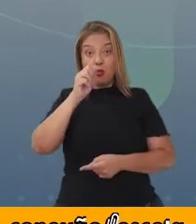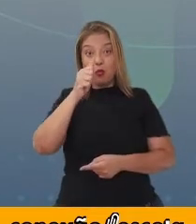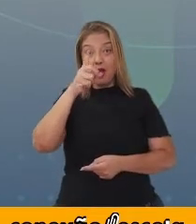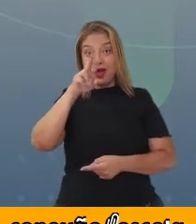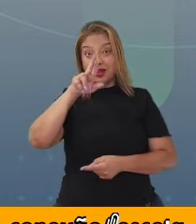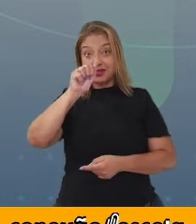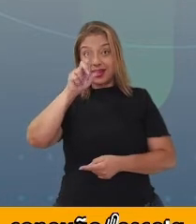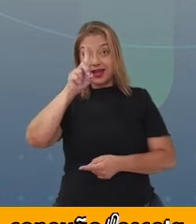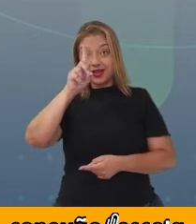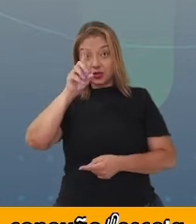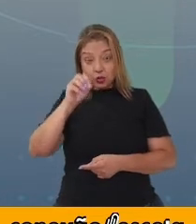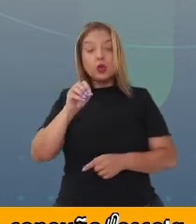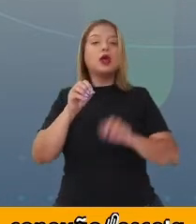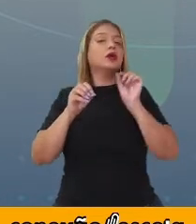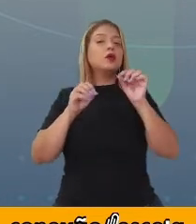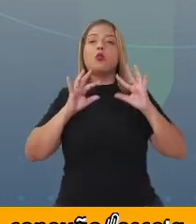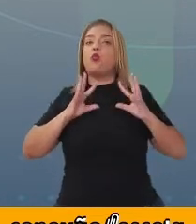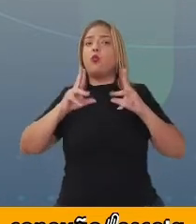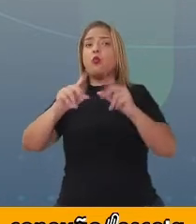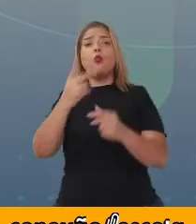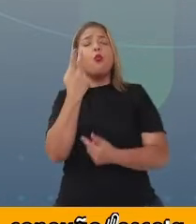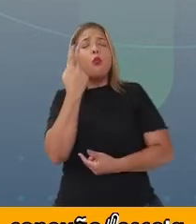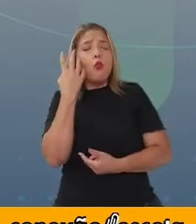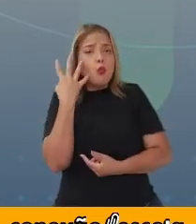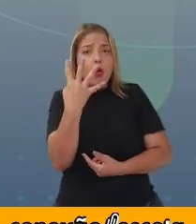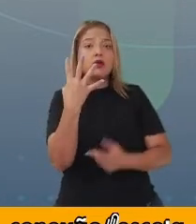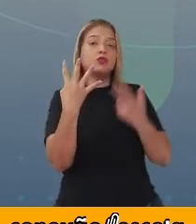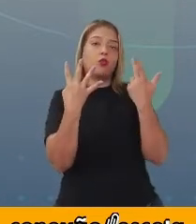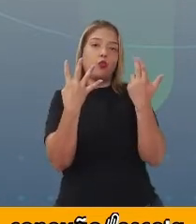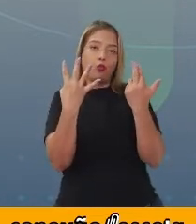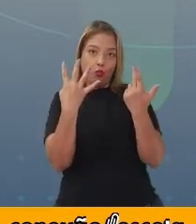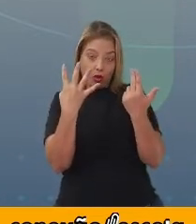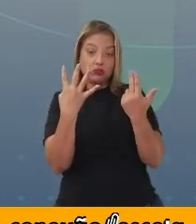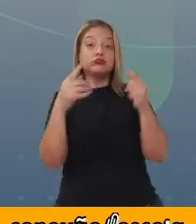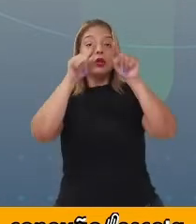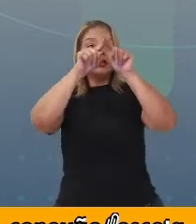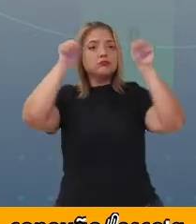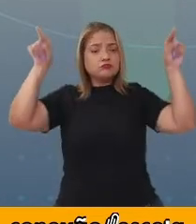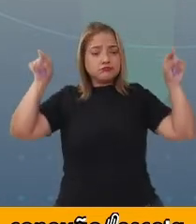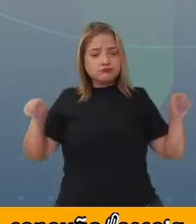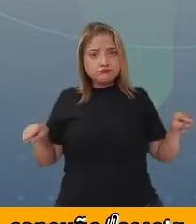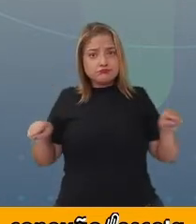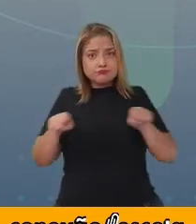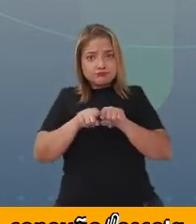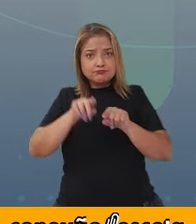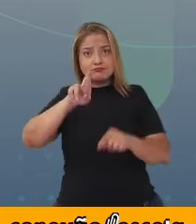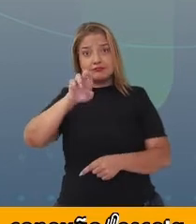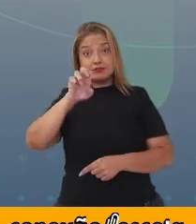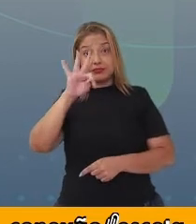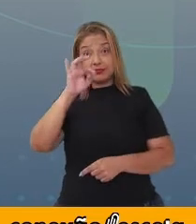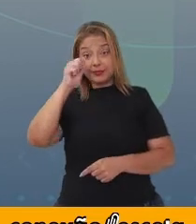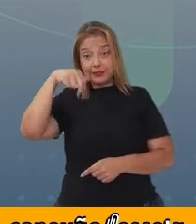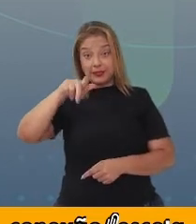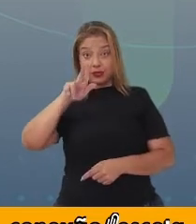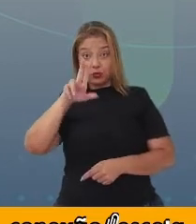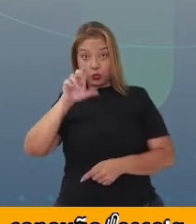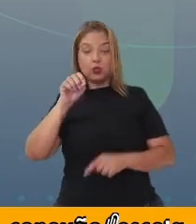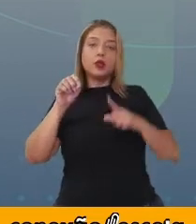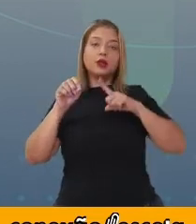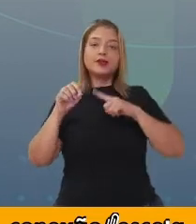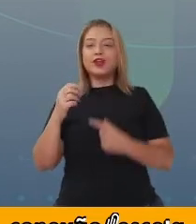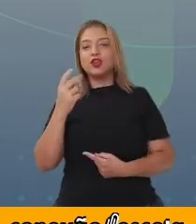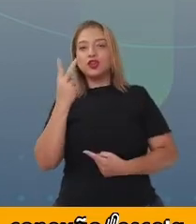iguais. E o retângulo? Dois iguais menores e dois iguais maiores.